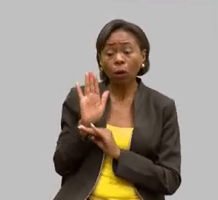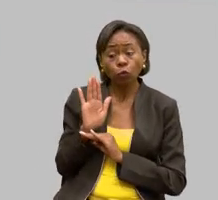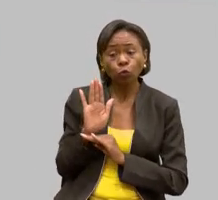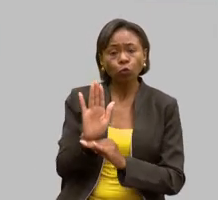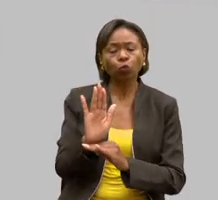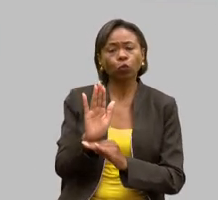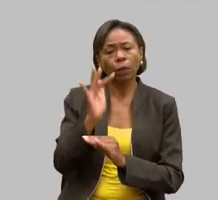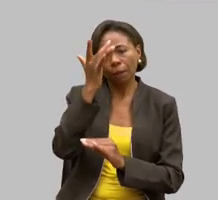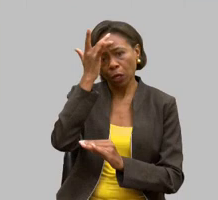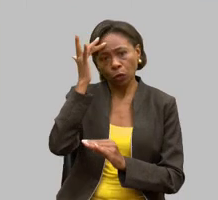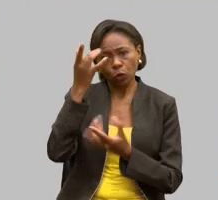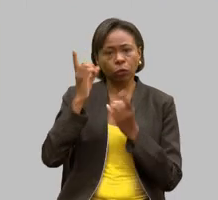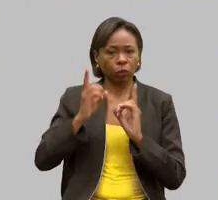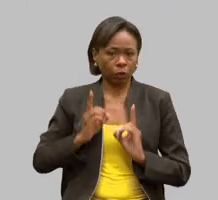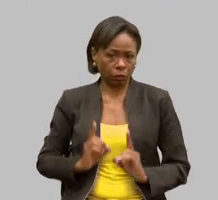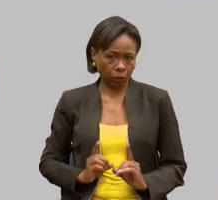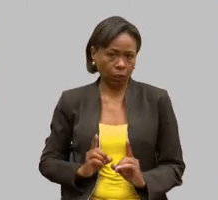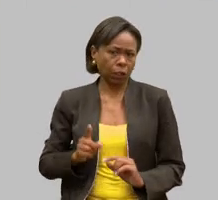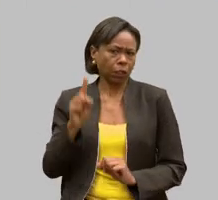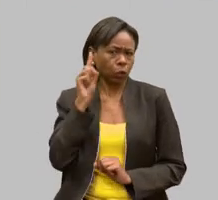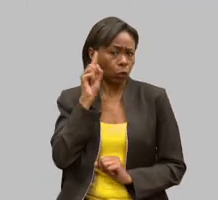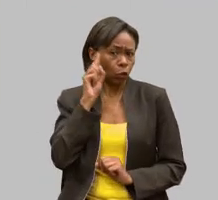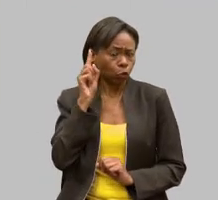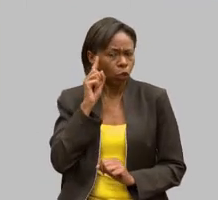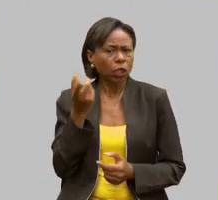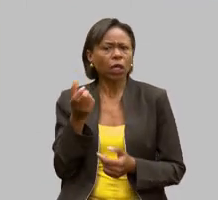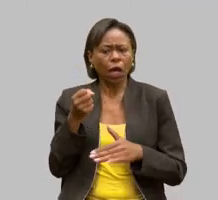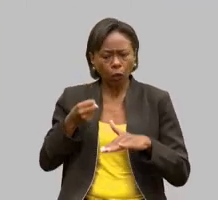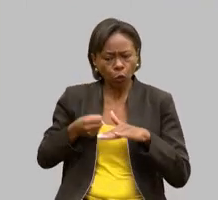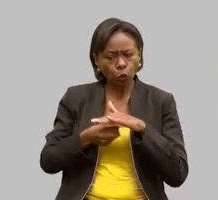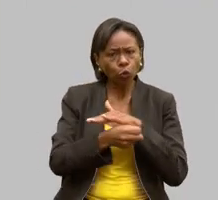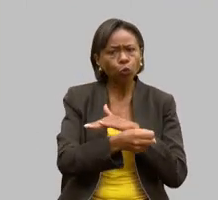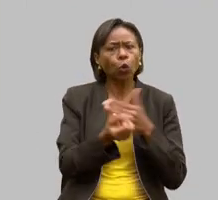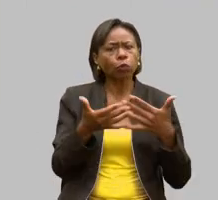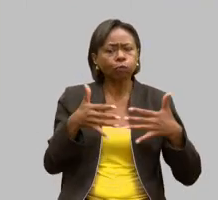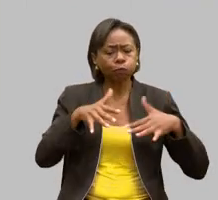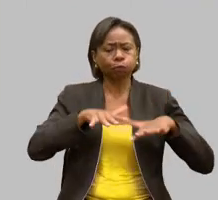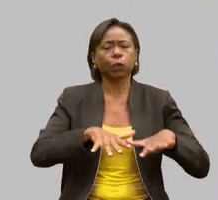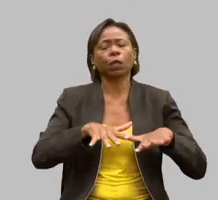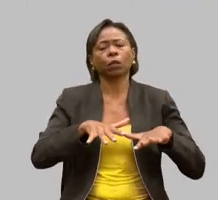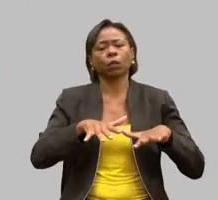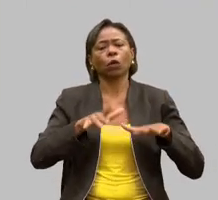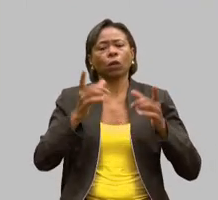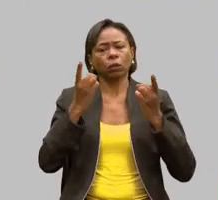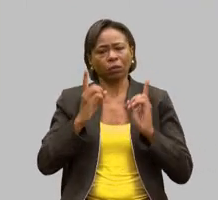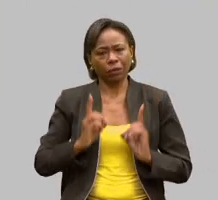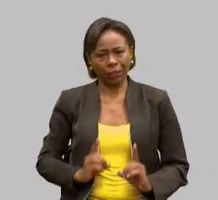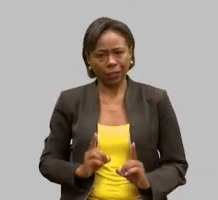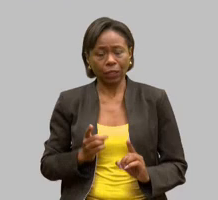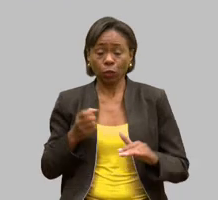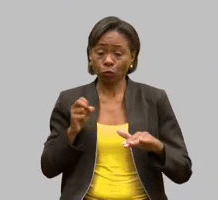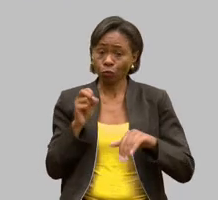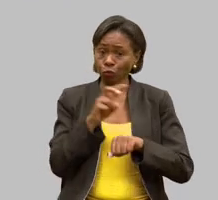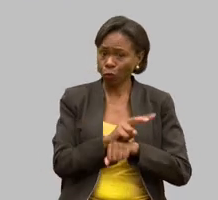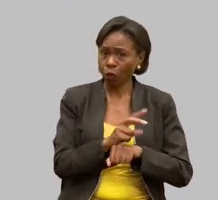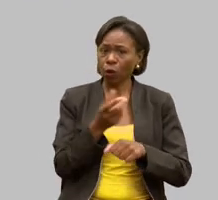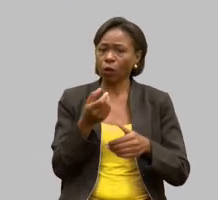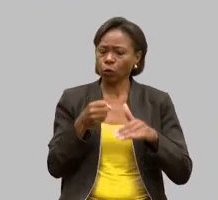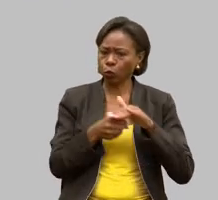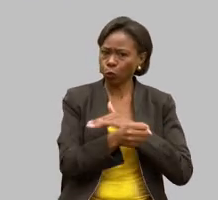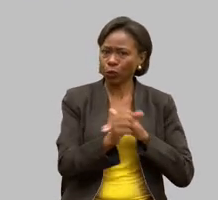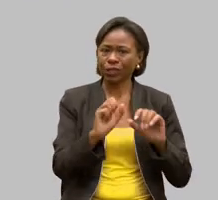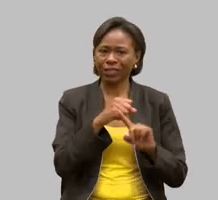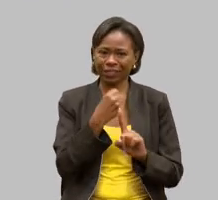vem, cada dia mais, incluindo pessoas com deficiência na nossa sociedade. Eu quero, então,